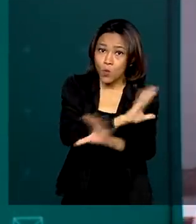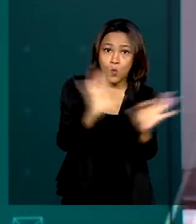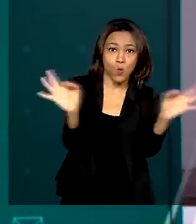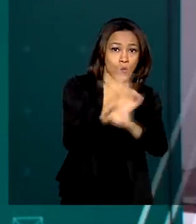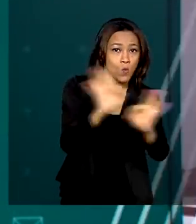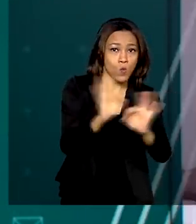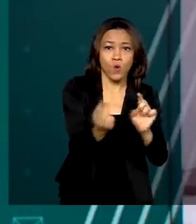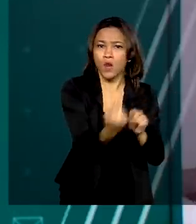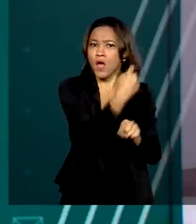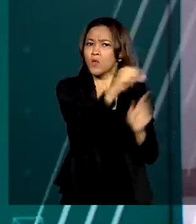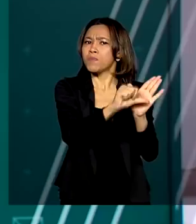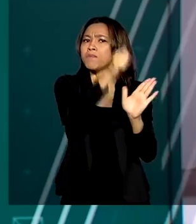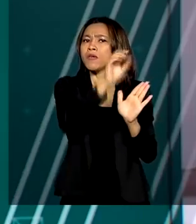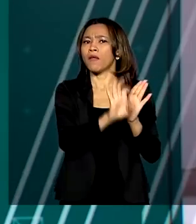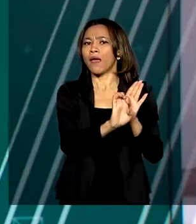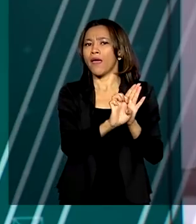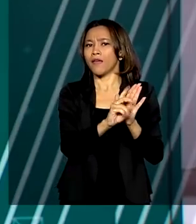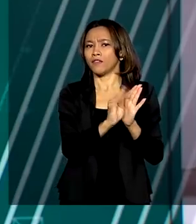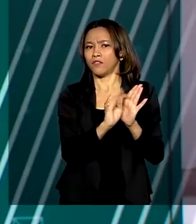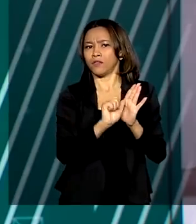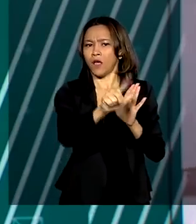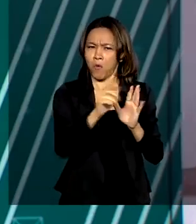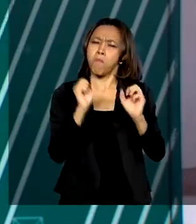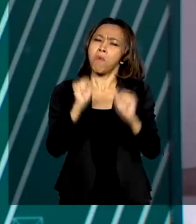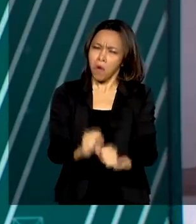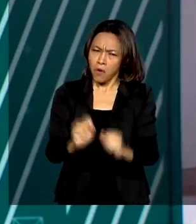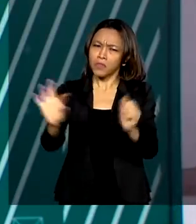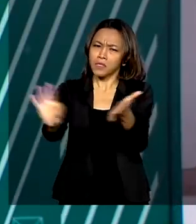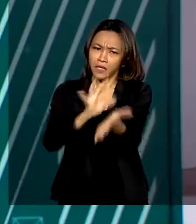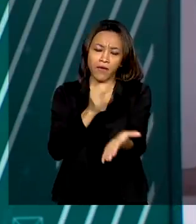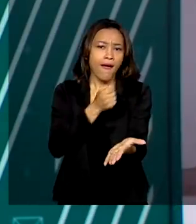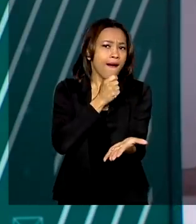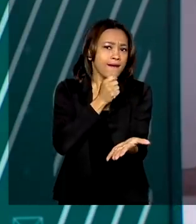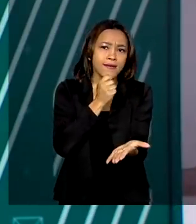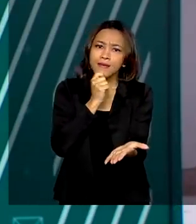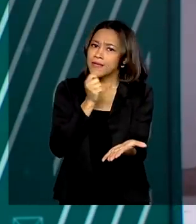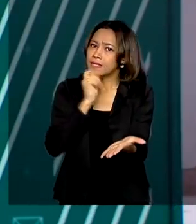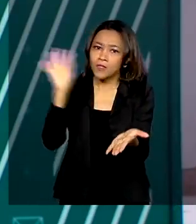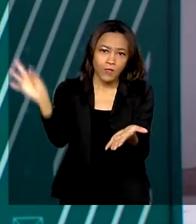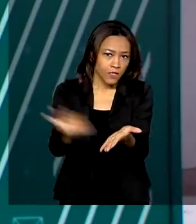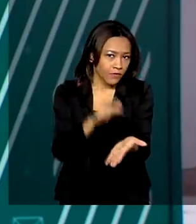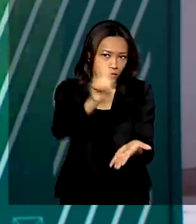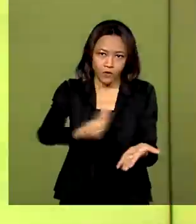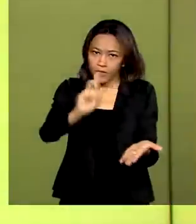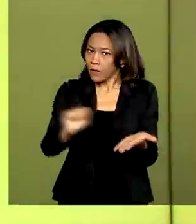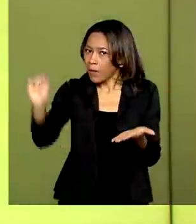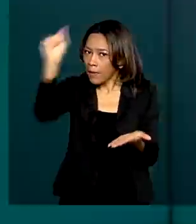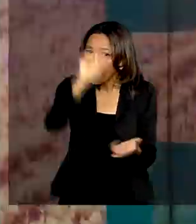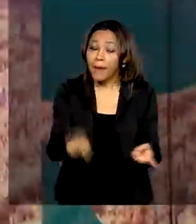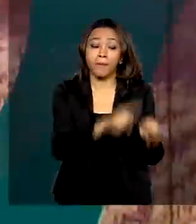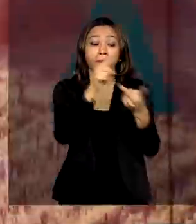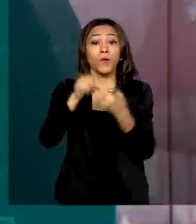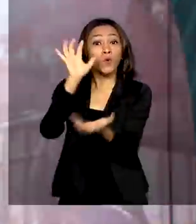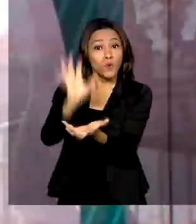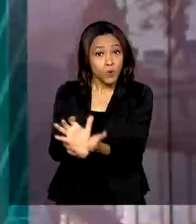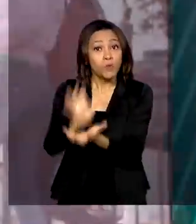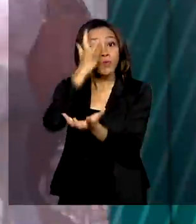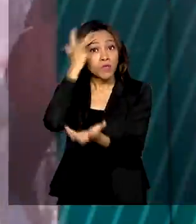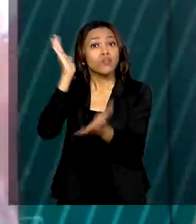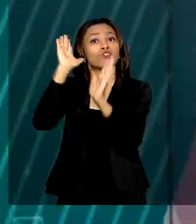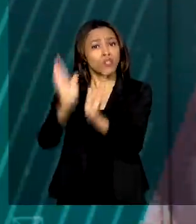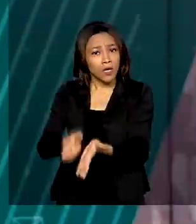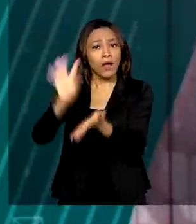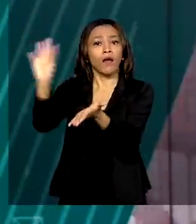edital. Podem se inscrever tanto os candidatos não matriculados em instituições de educação superior, como também aqueles já